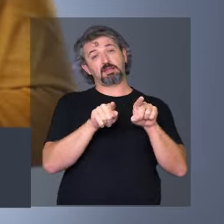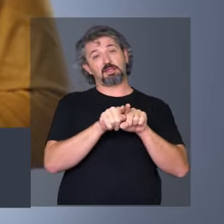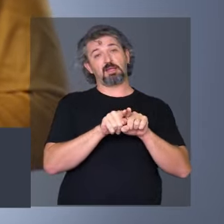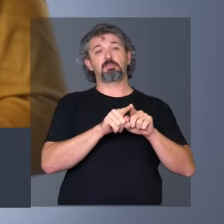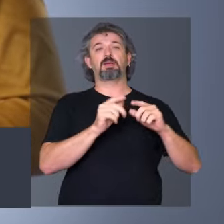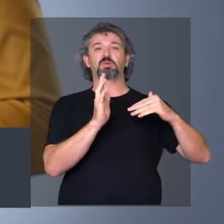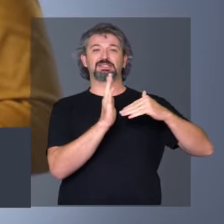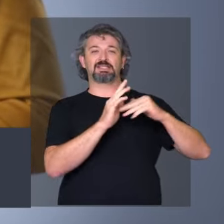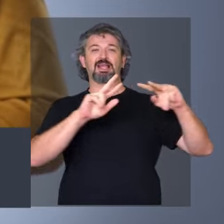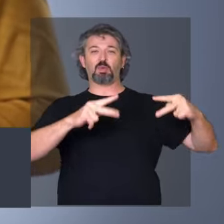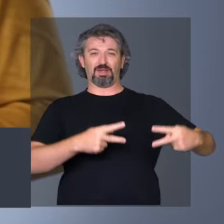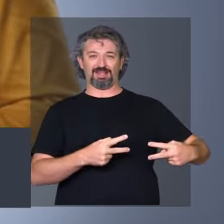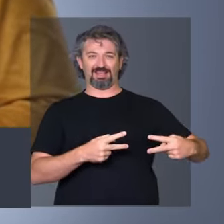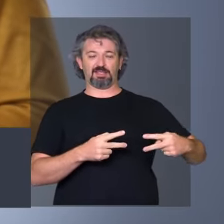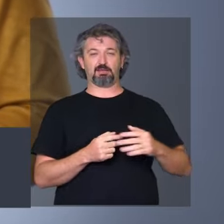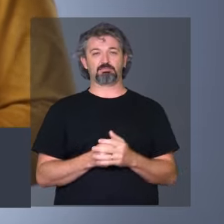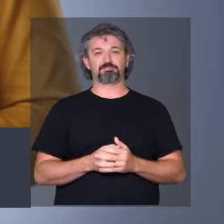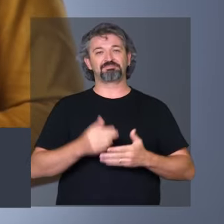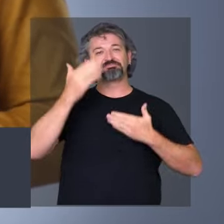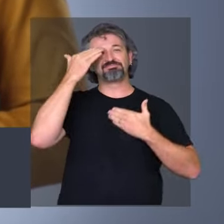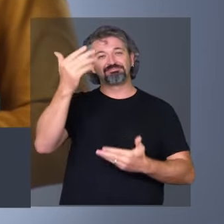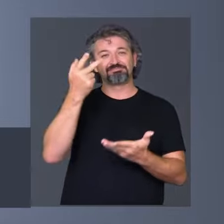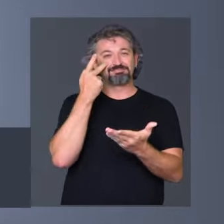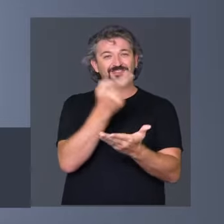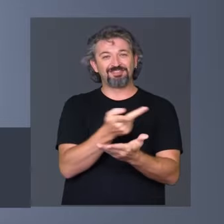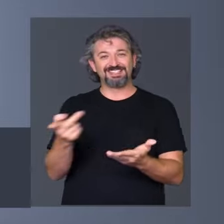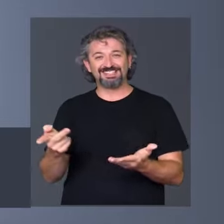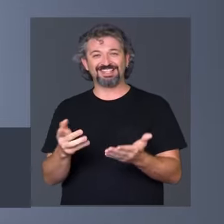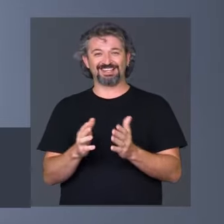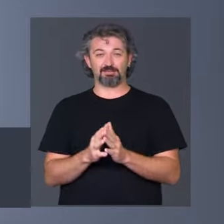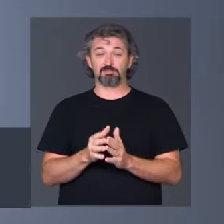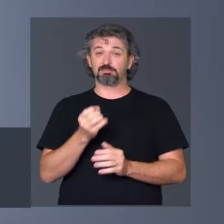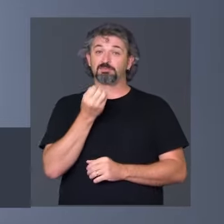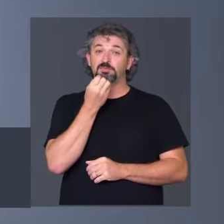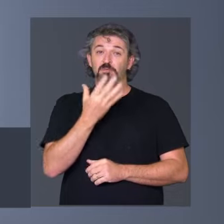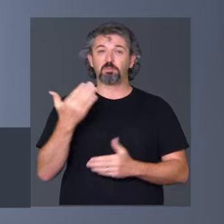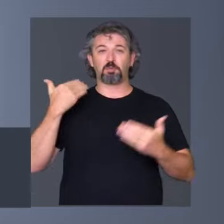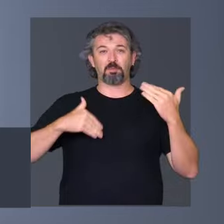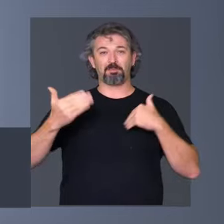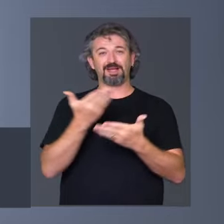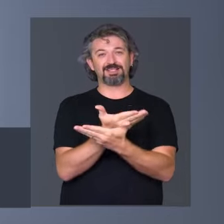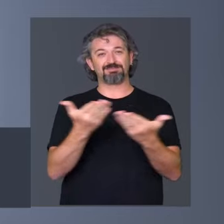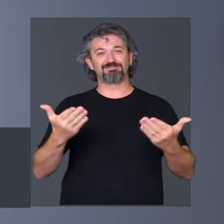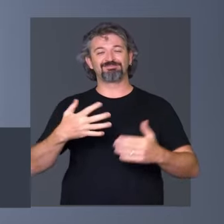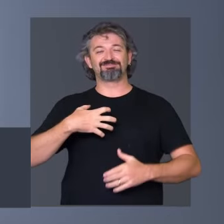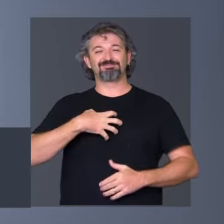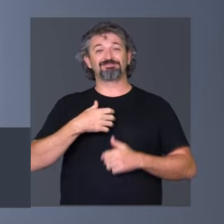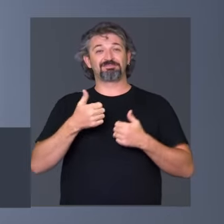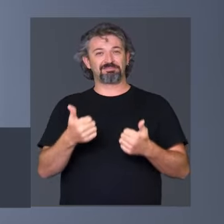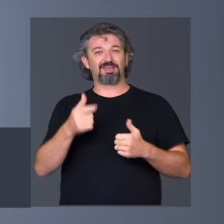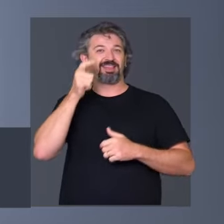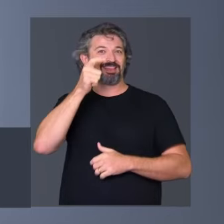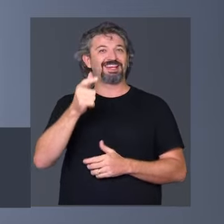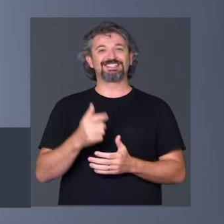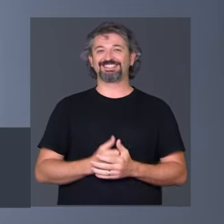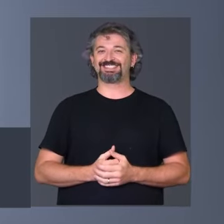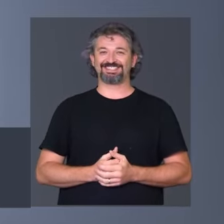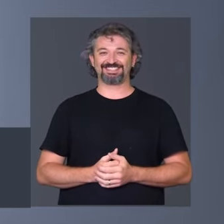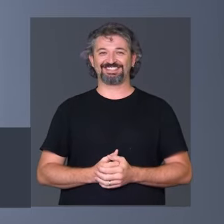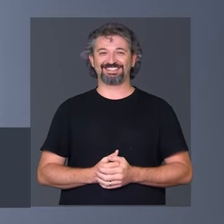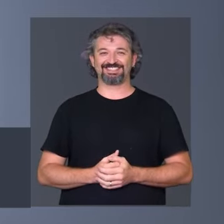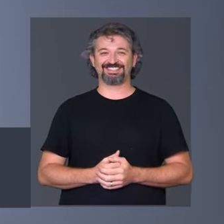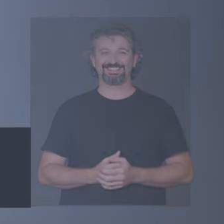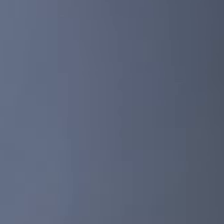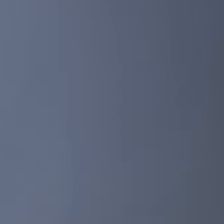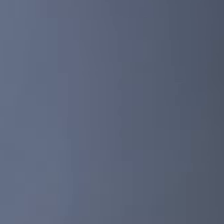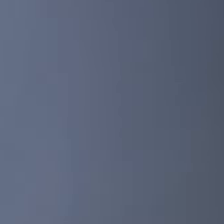e www.senado.leg.br Agradecemos a sua visita. Desejamos que seja um passeio agradável e